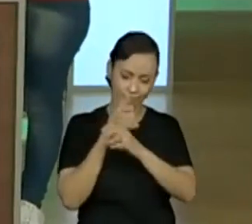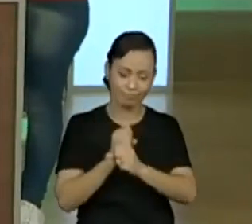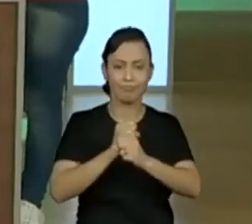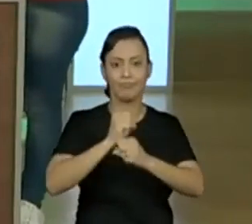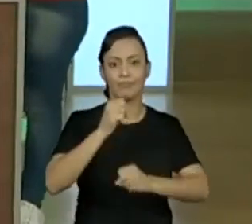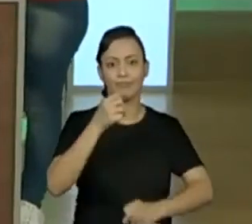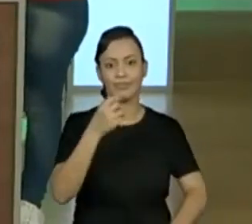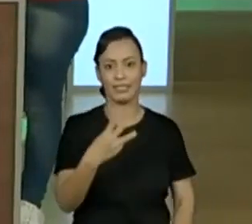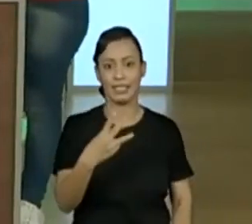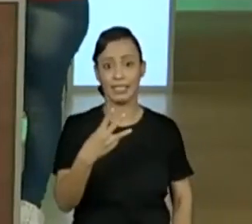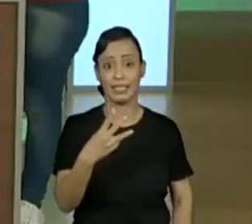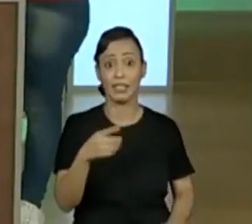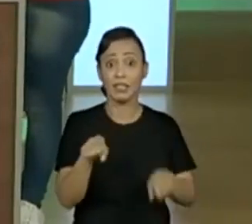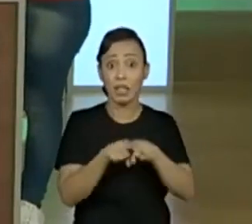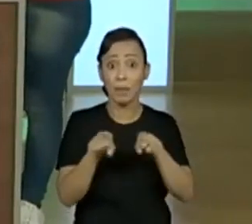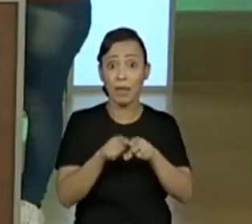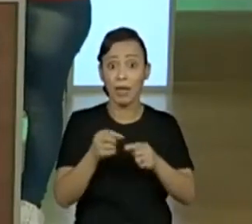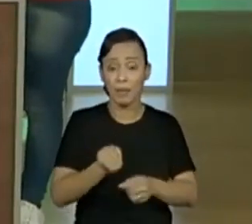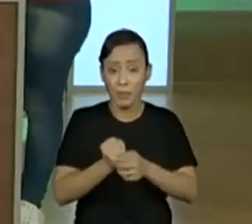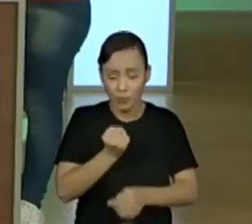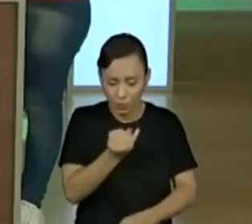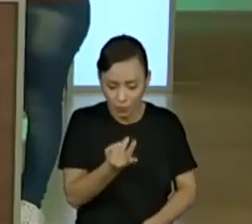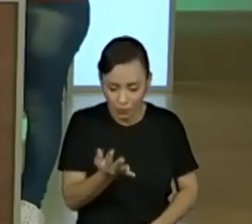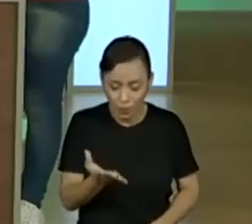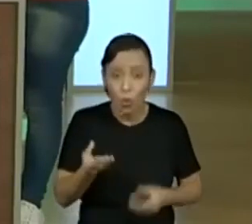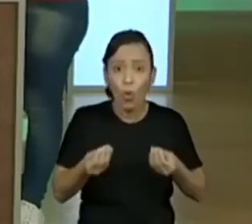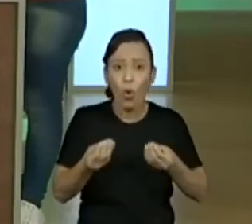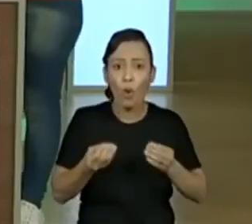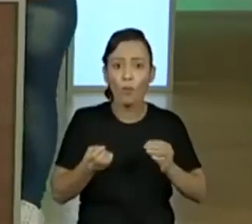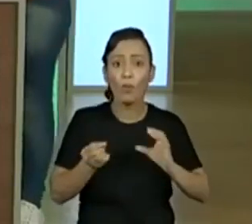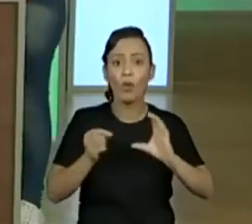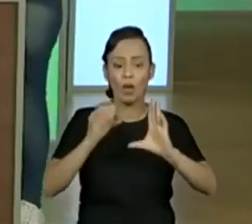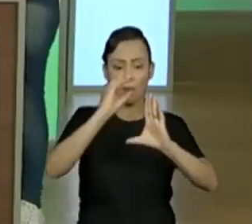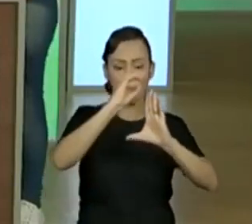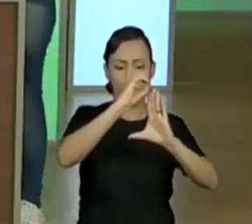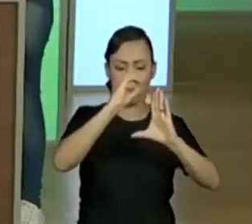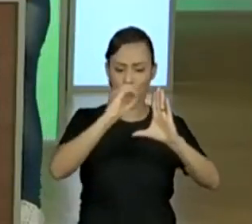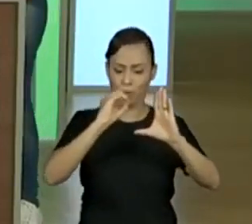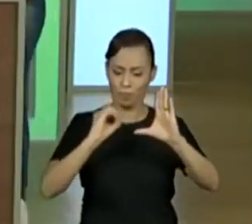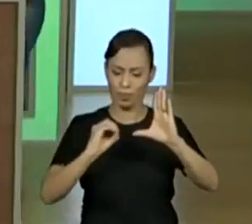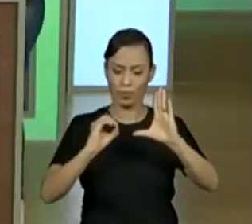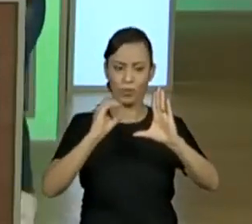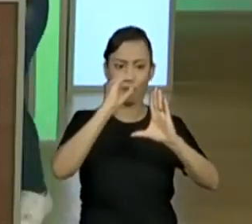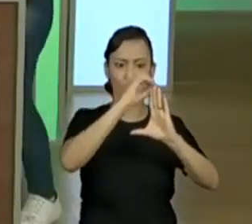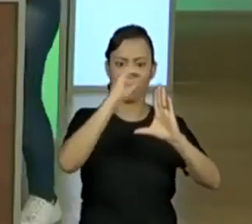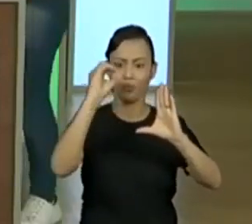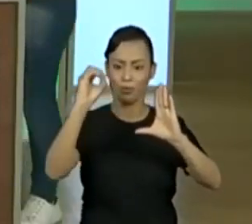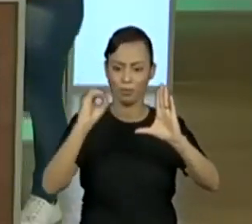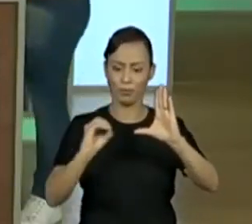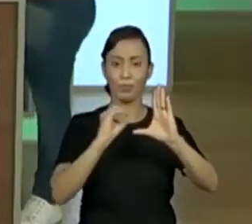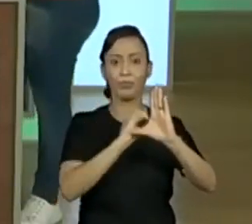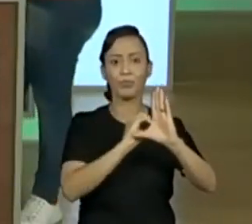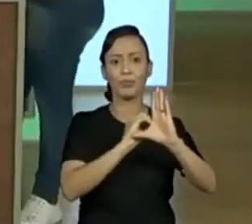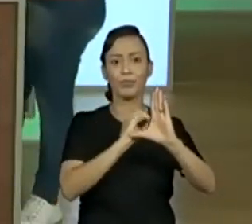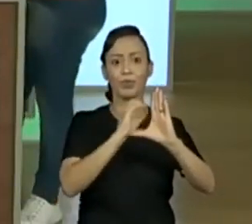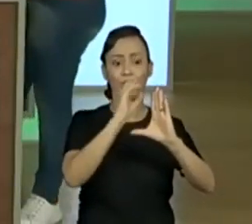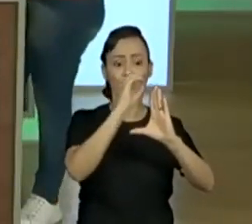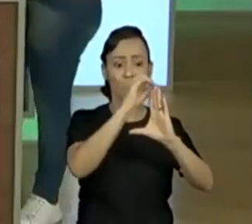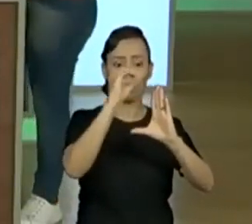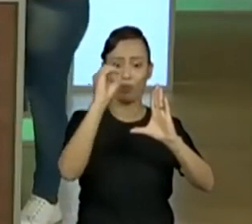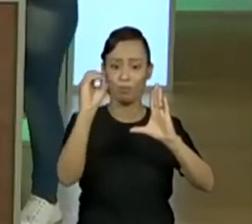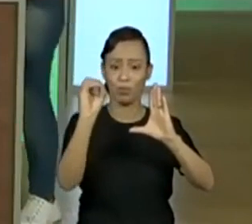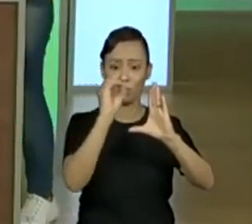bolinhas ali do dado estão sendo representadas de uma outra forma. É uma associação muito importante. Verdade.